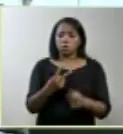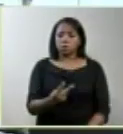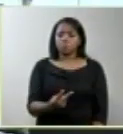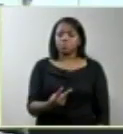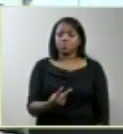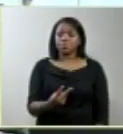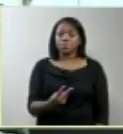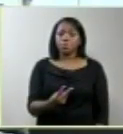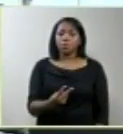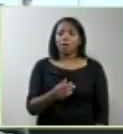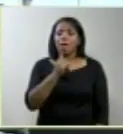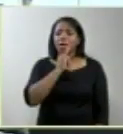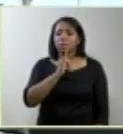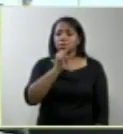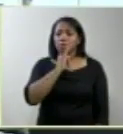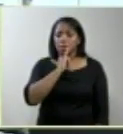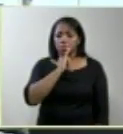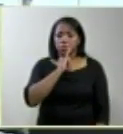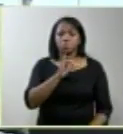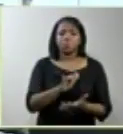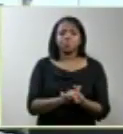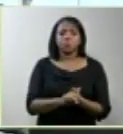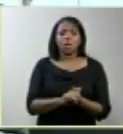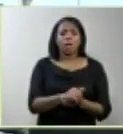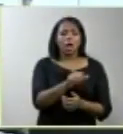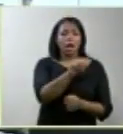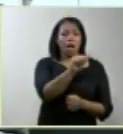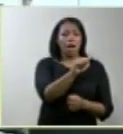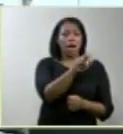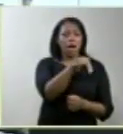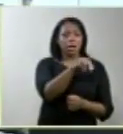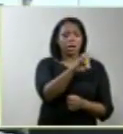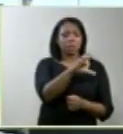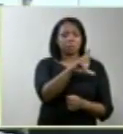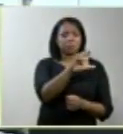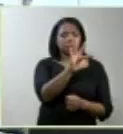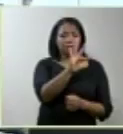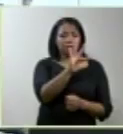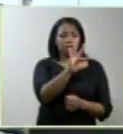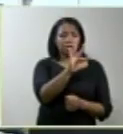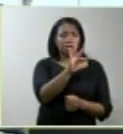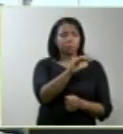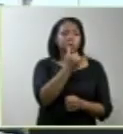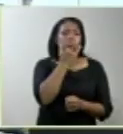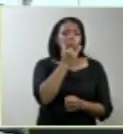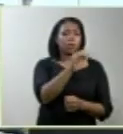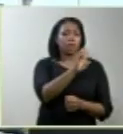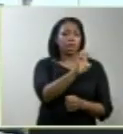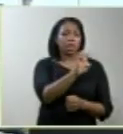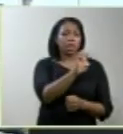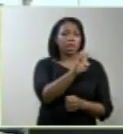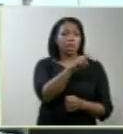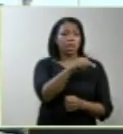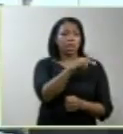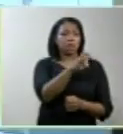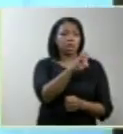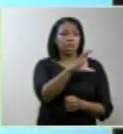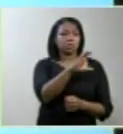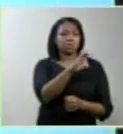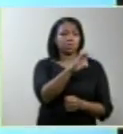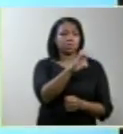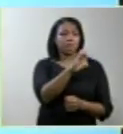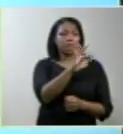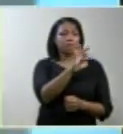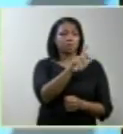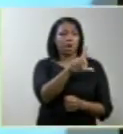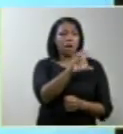anencefalos. Nós temos o anencefalo de livro, que são essas duas primeiras fotos. E nós temos na terceira foto